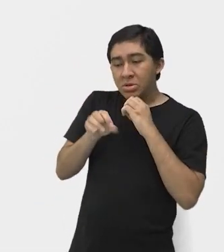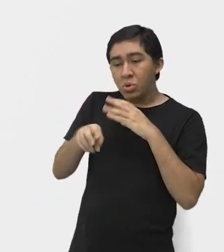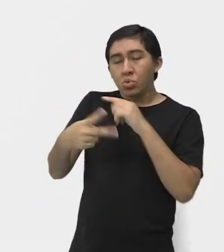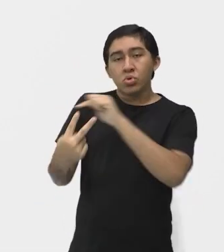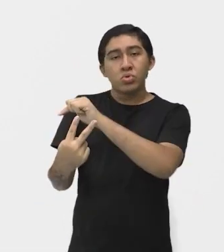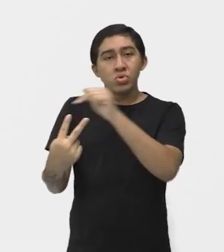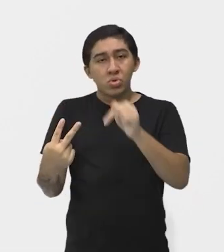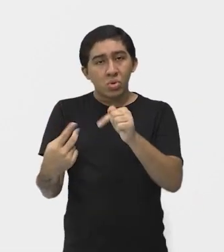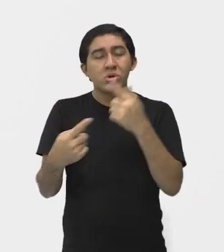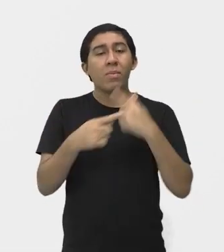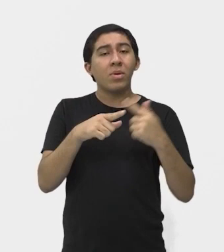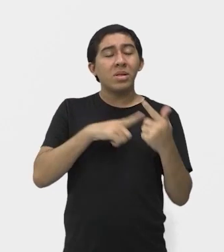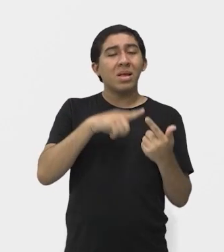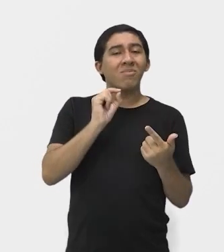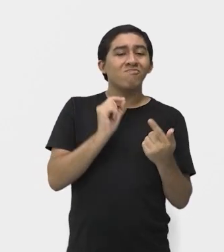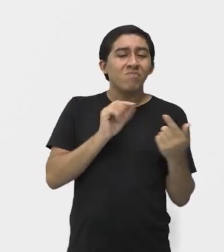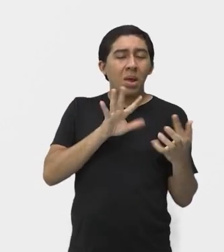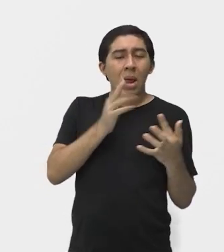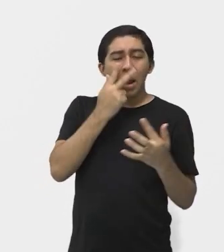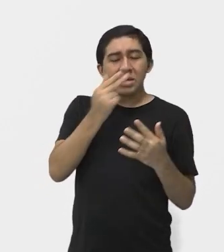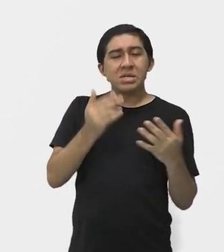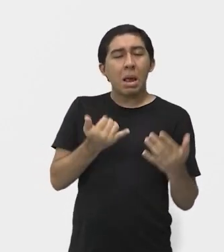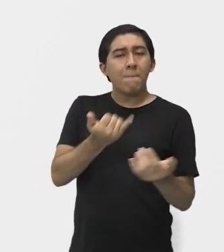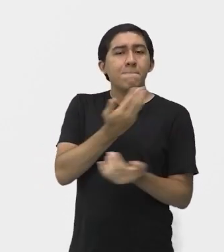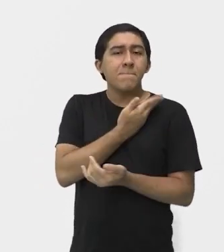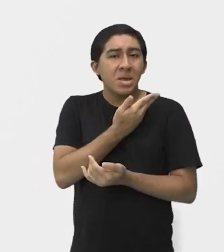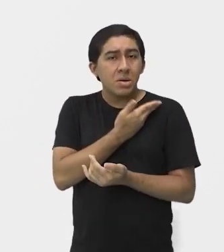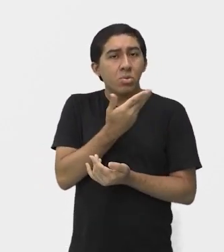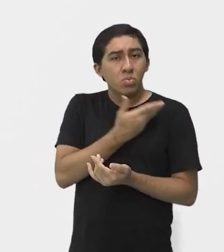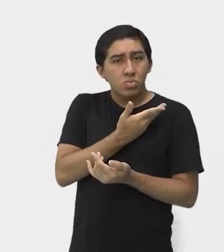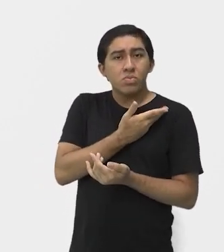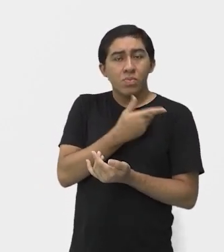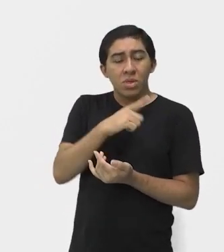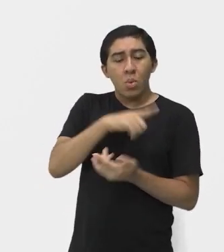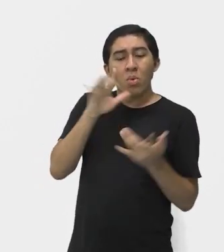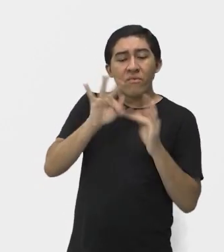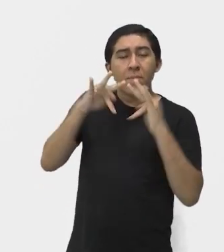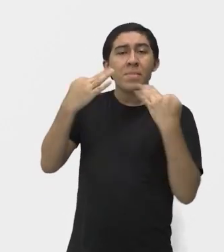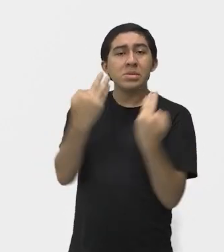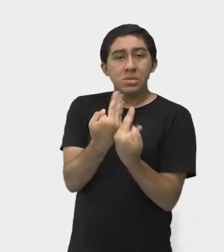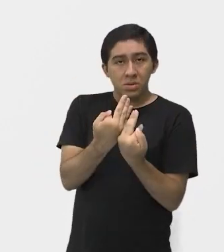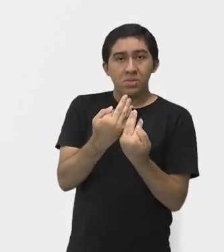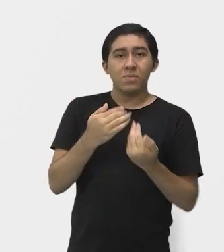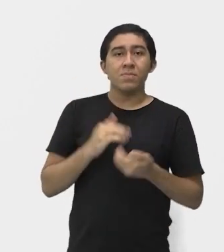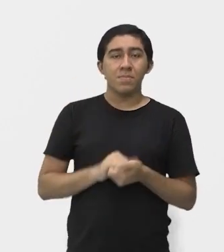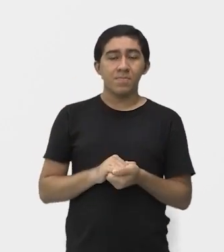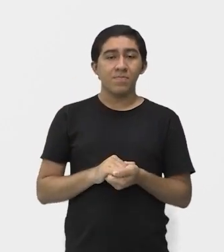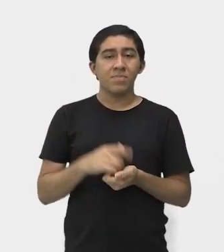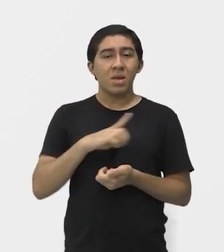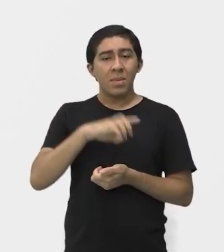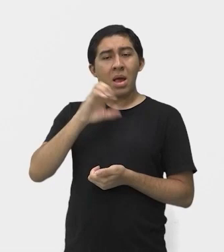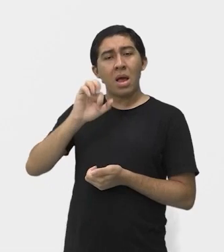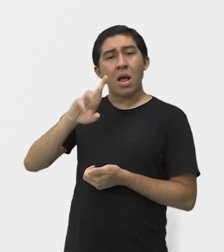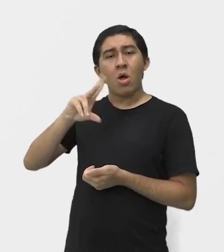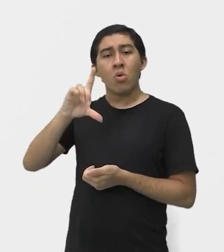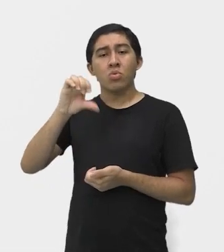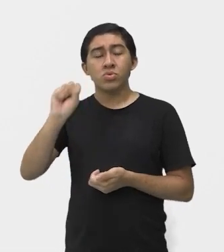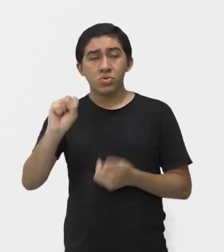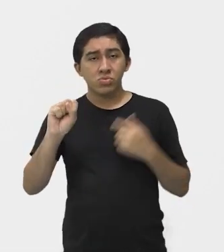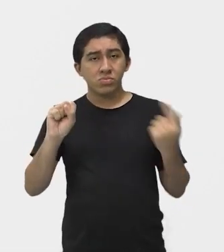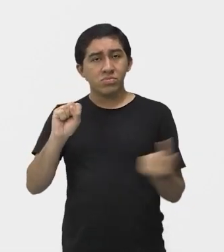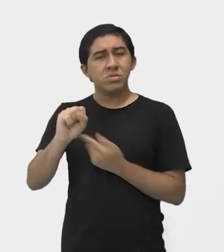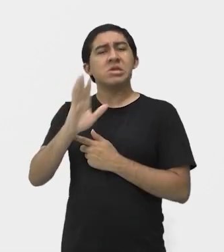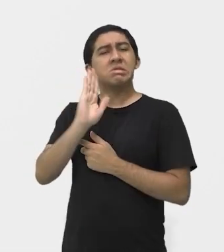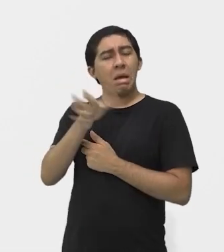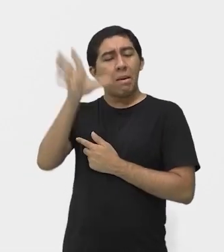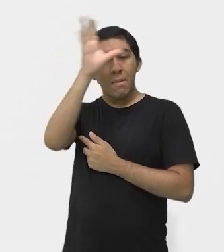o seu pai, o Gastão Grace, eles eram amigos ali, o Gastão e o Maeda. E aí Carlos, por sua vez, né,